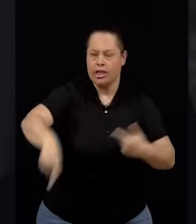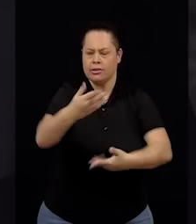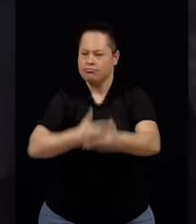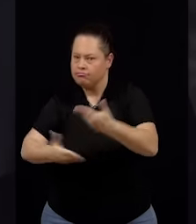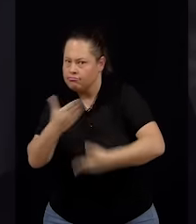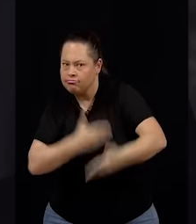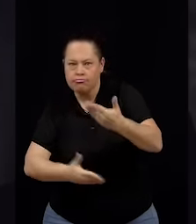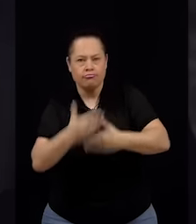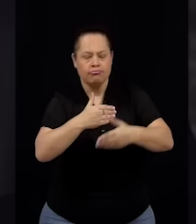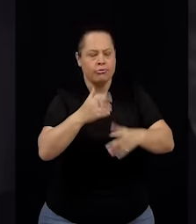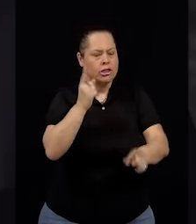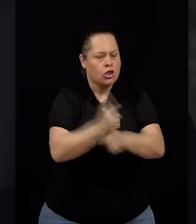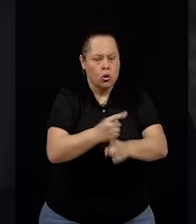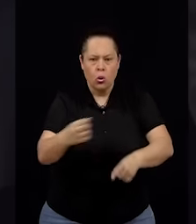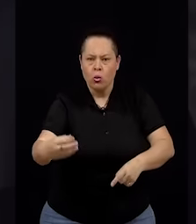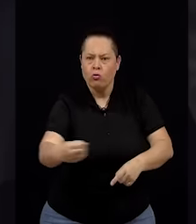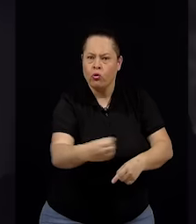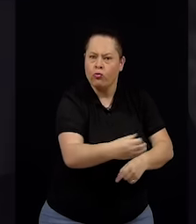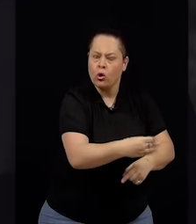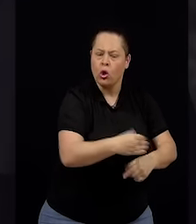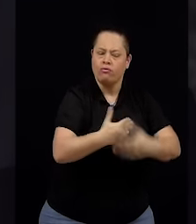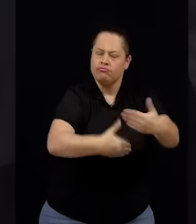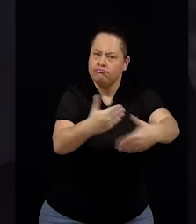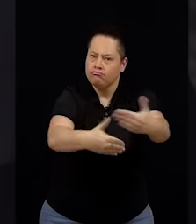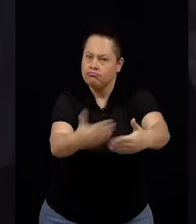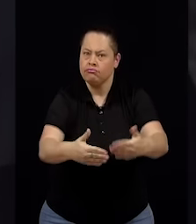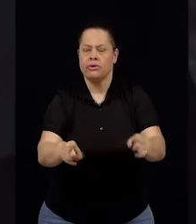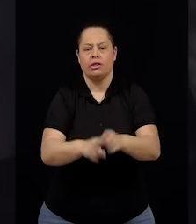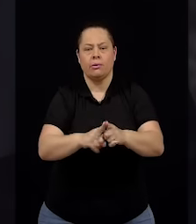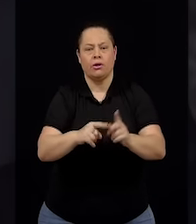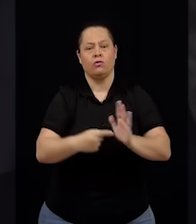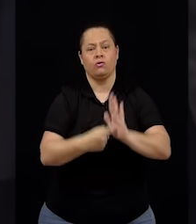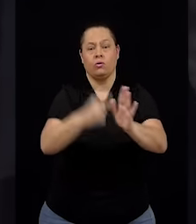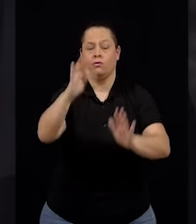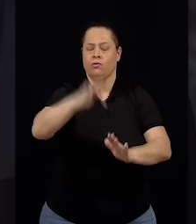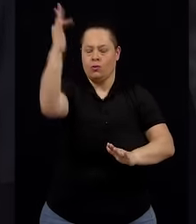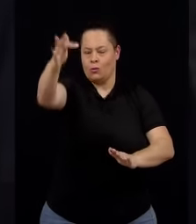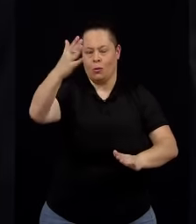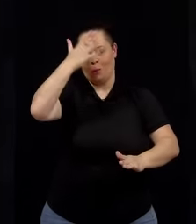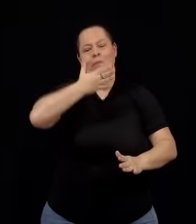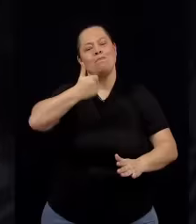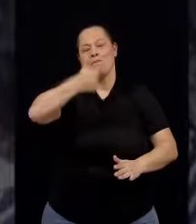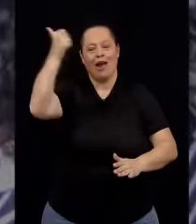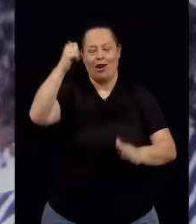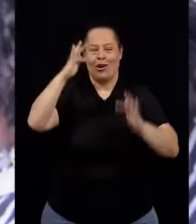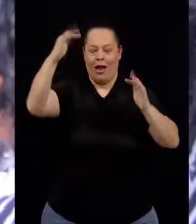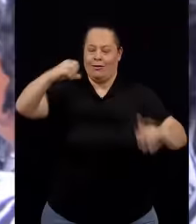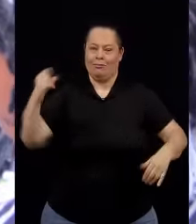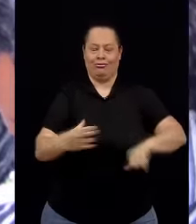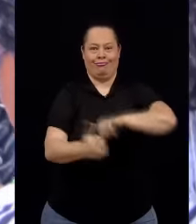caminhos e apontar rumos novos e assumir novas metas.